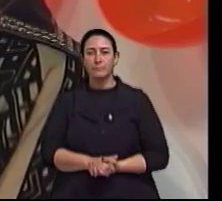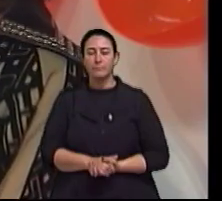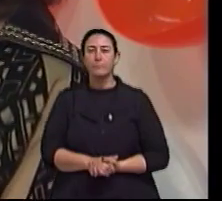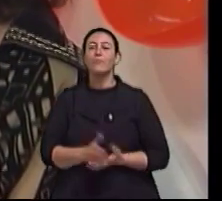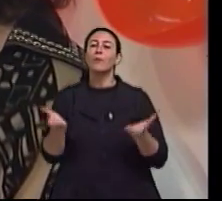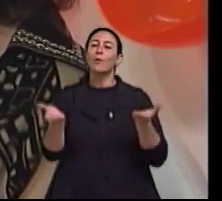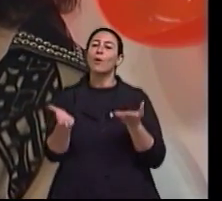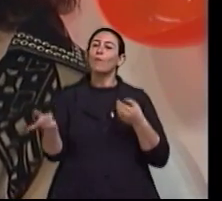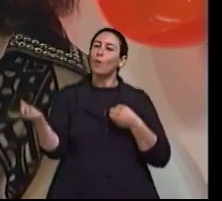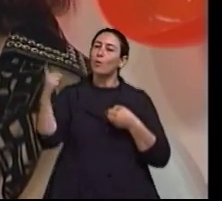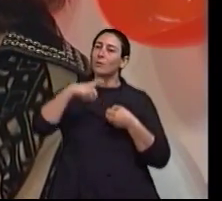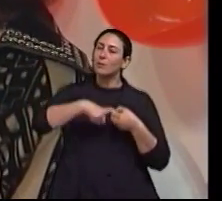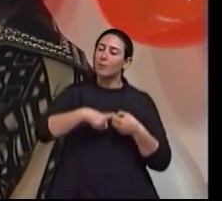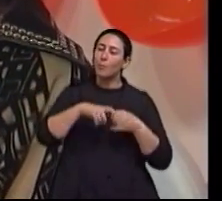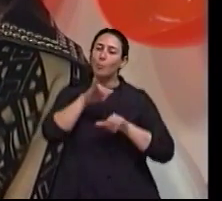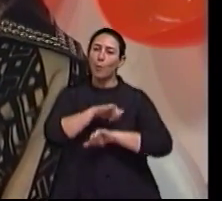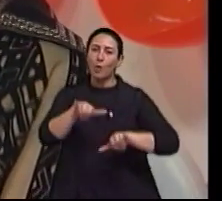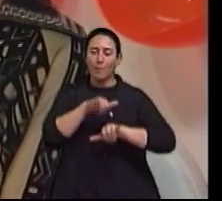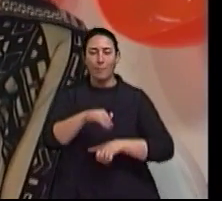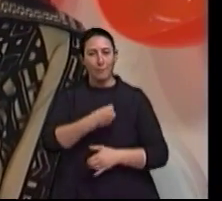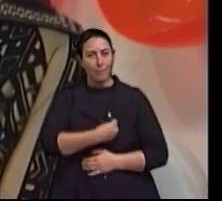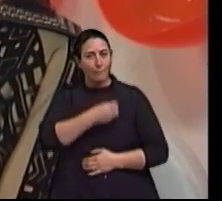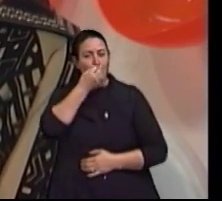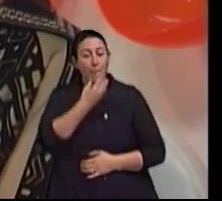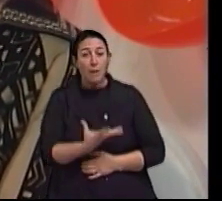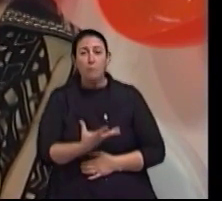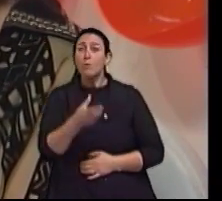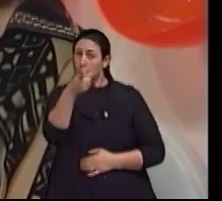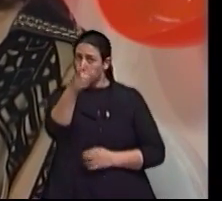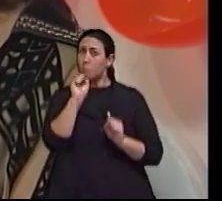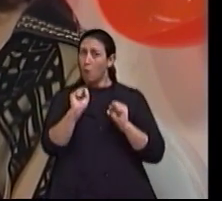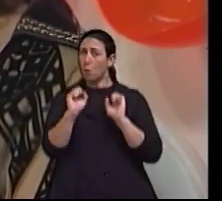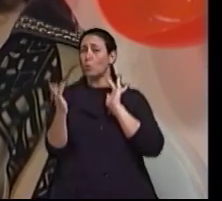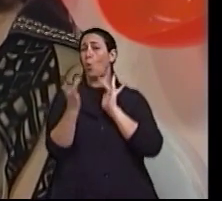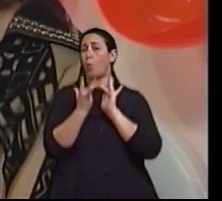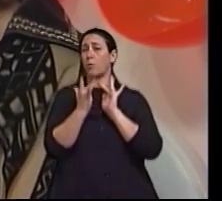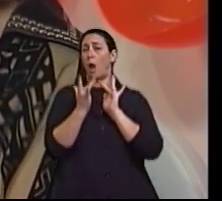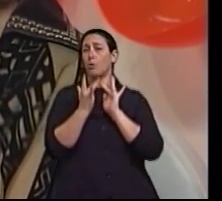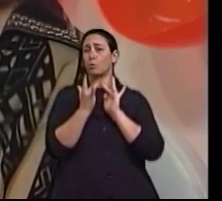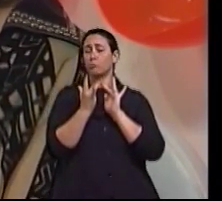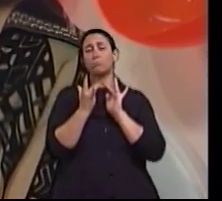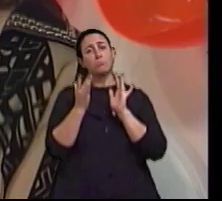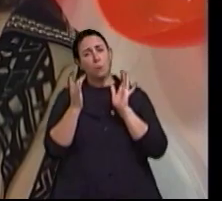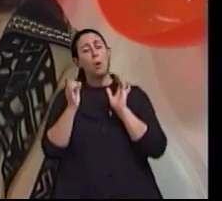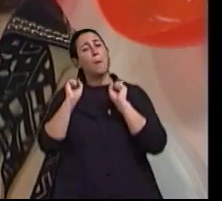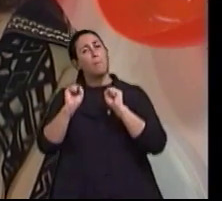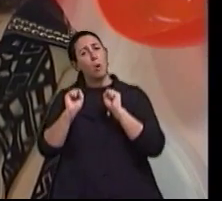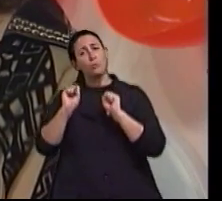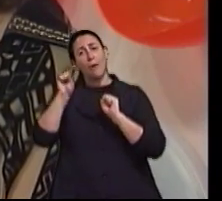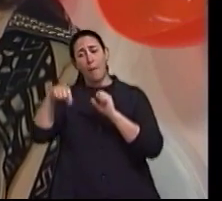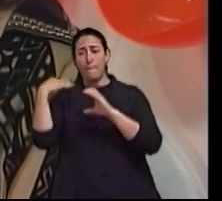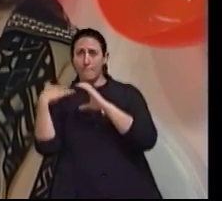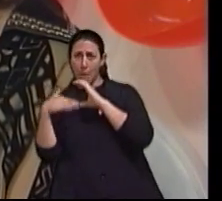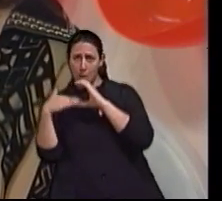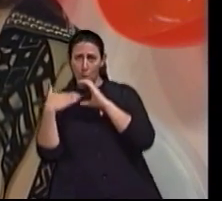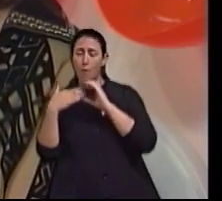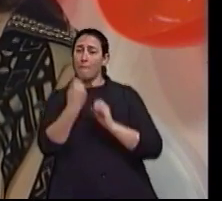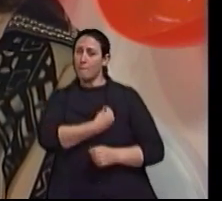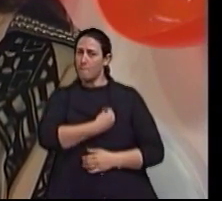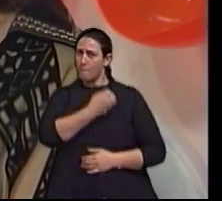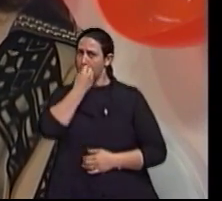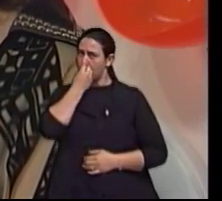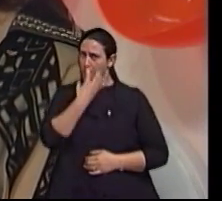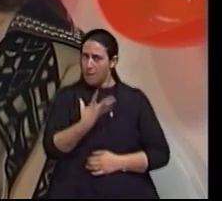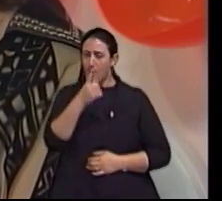Estamos de volta com o nosso Viva Bem, e você sabe que pode ter uma conexão direta com a gente através do nosso e-mail, vivabem